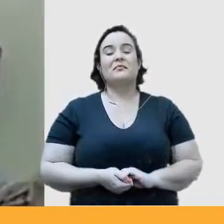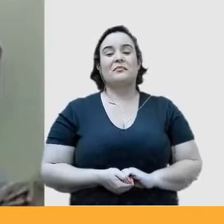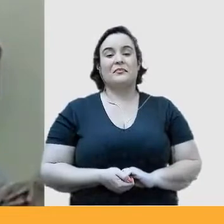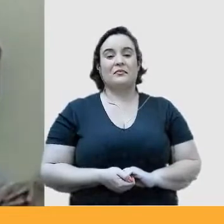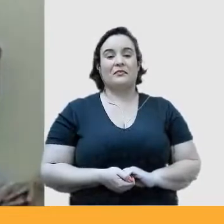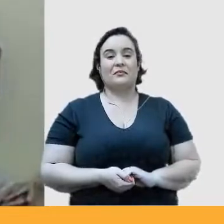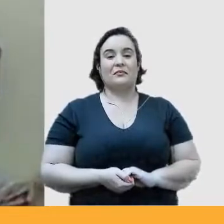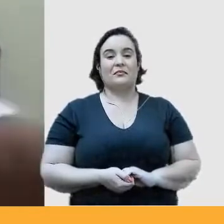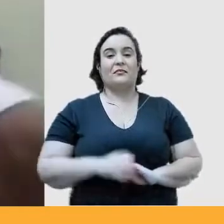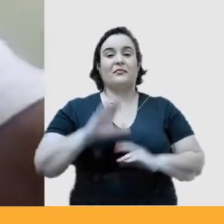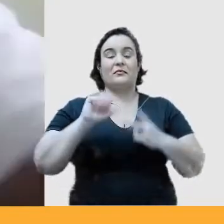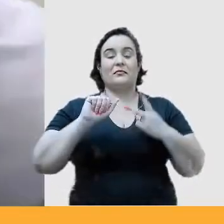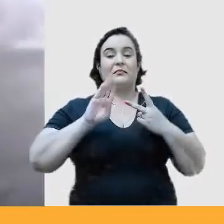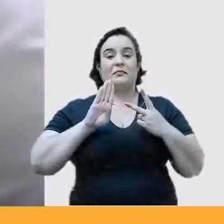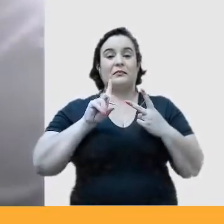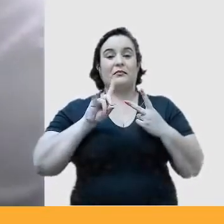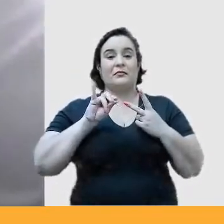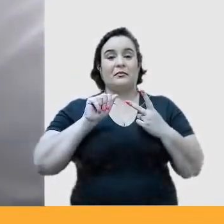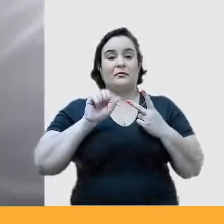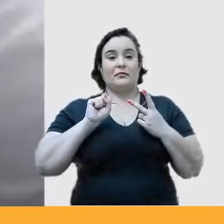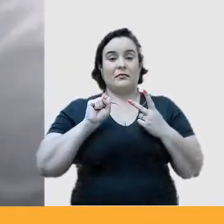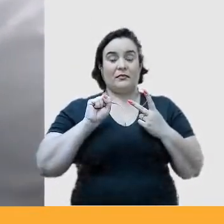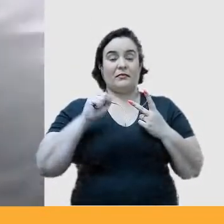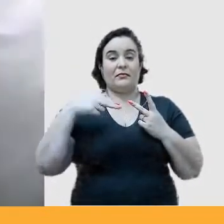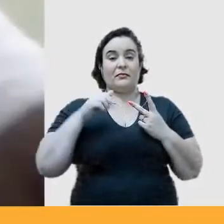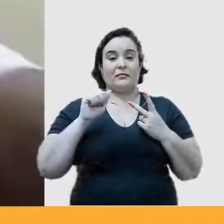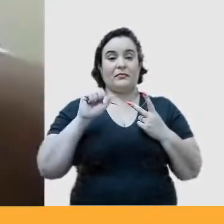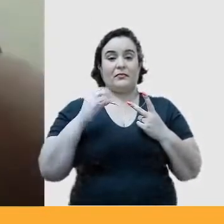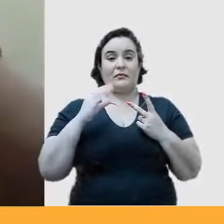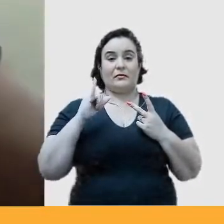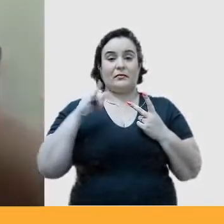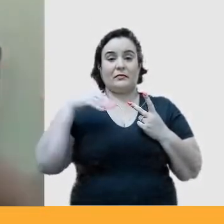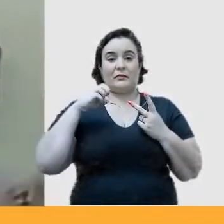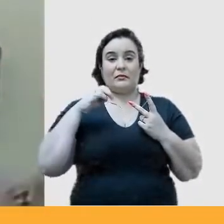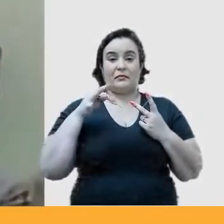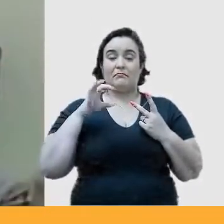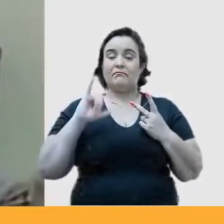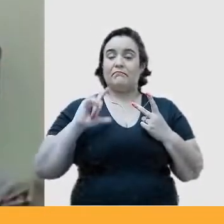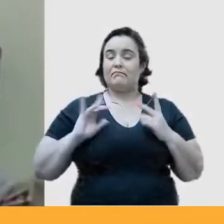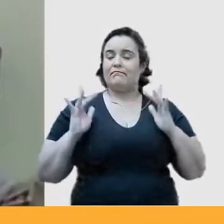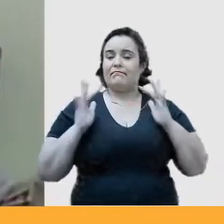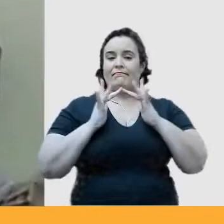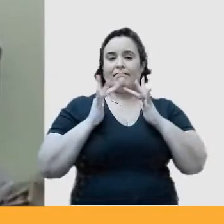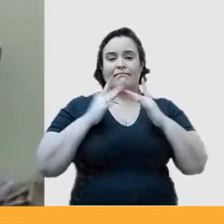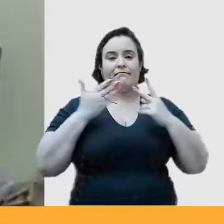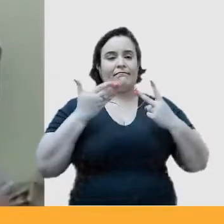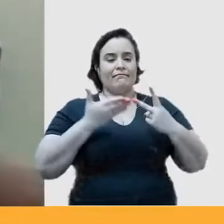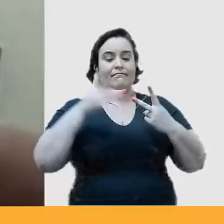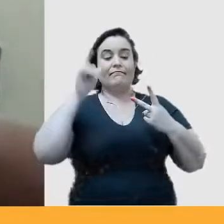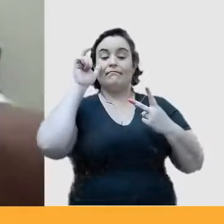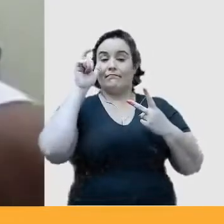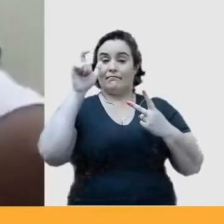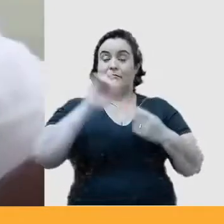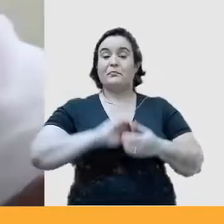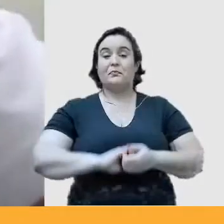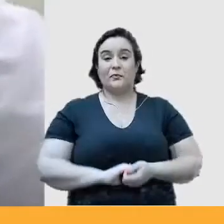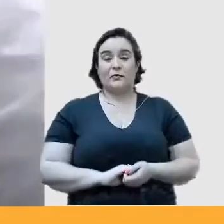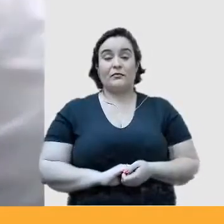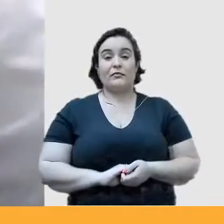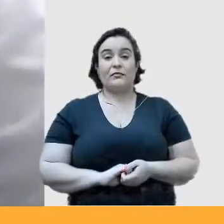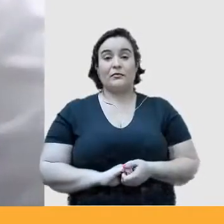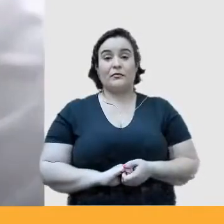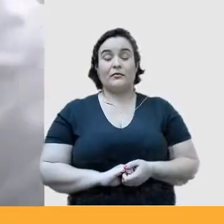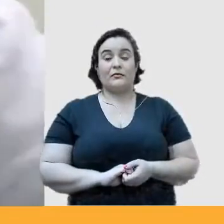Abdias Nascimento, que eu tenho uma relação com Abdias muito interessante, porque eu não posso,